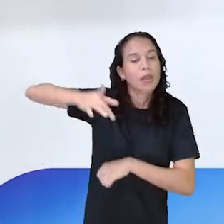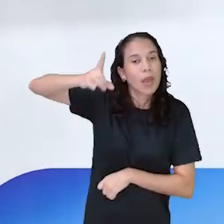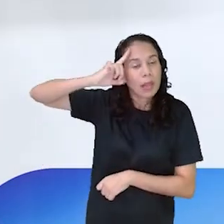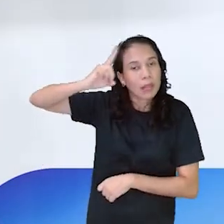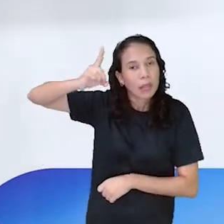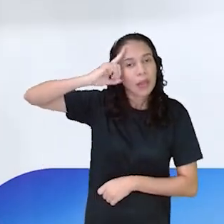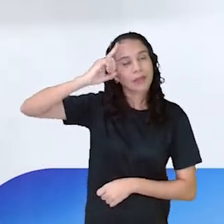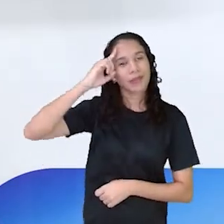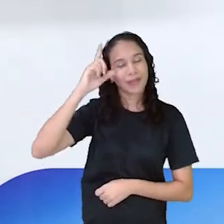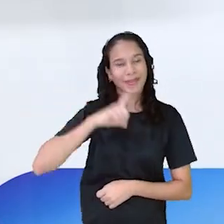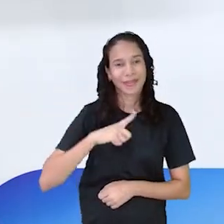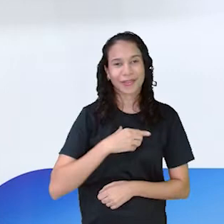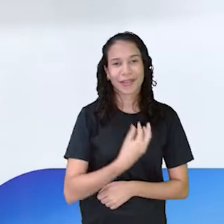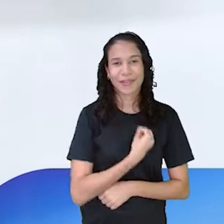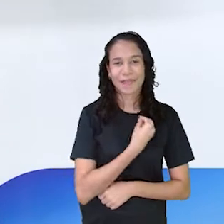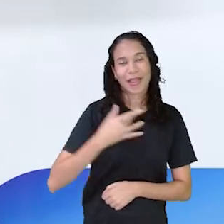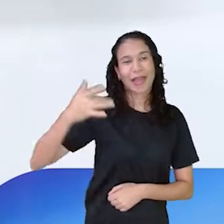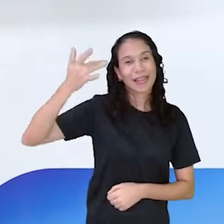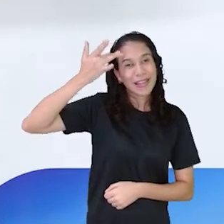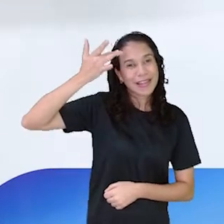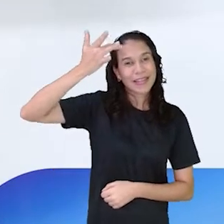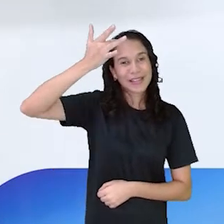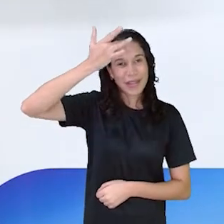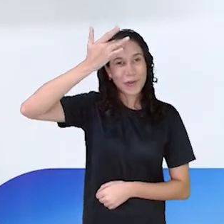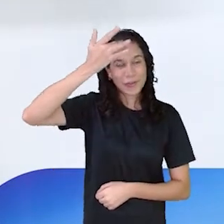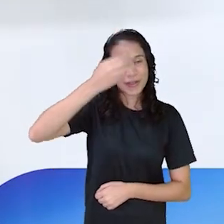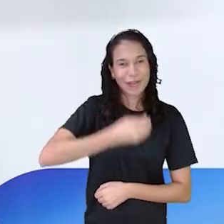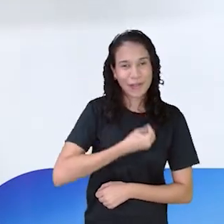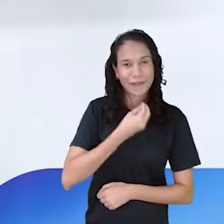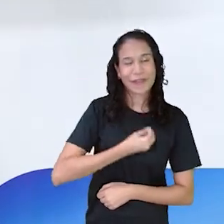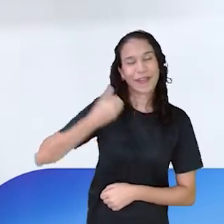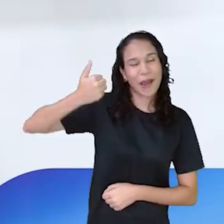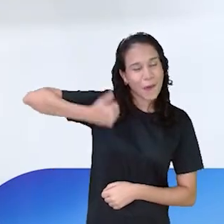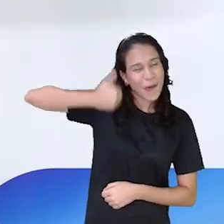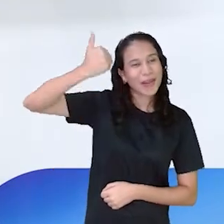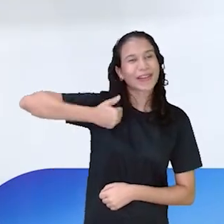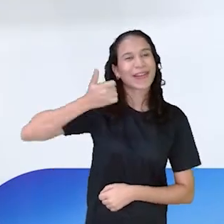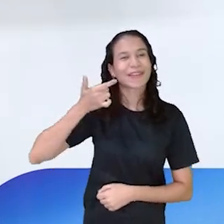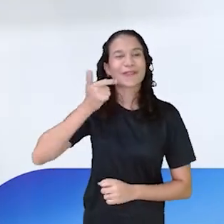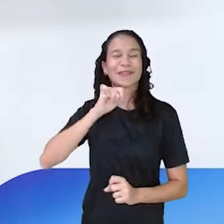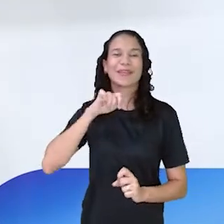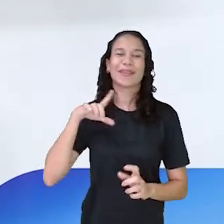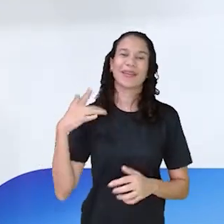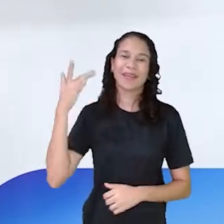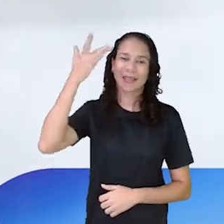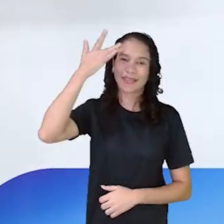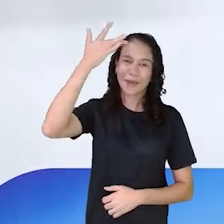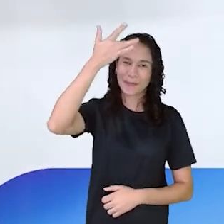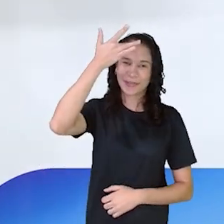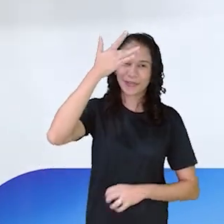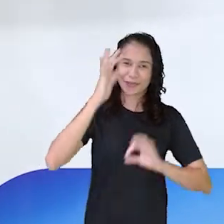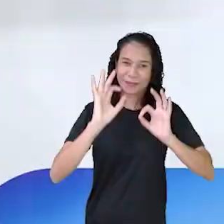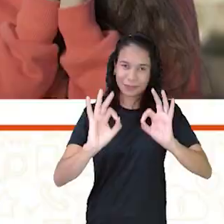a dia, que gera saúde mental e qualidade de vida, por conseguinte, saúde mental.